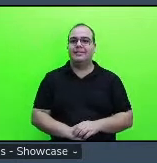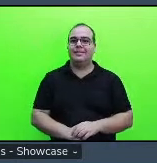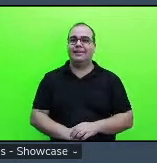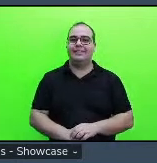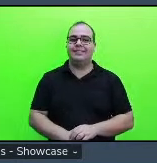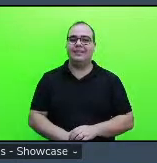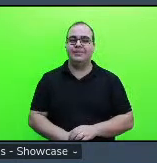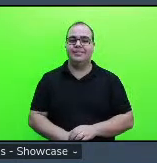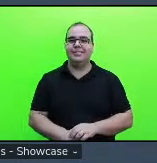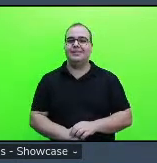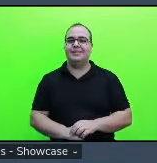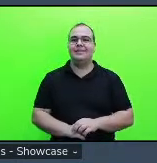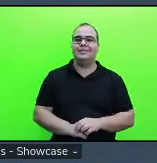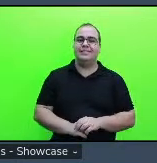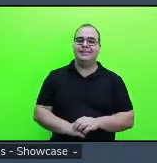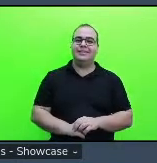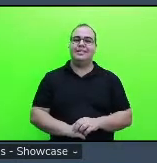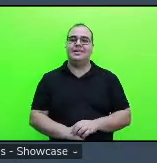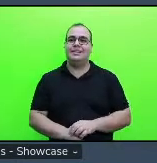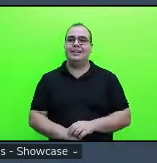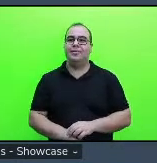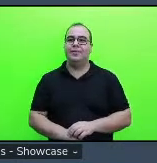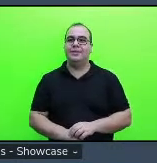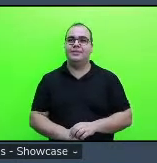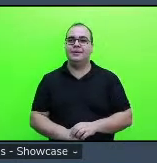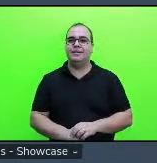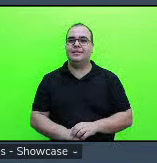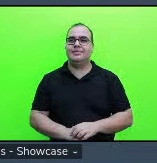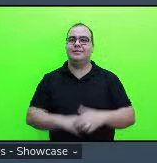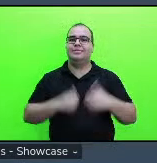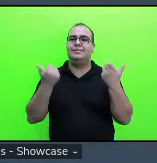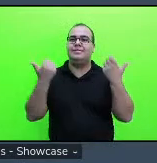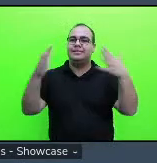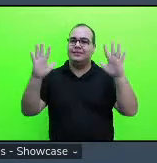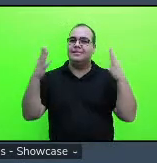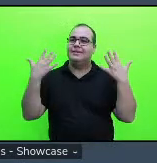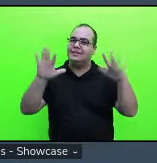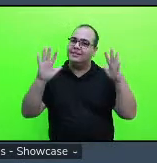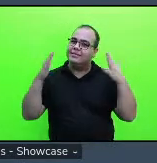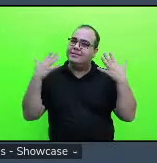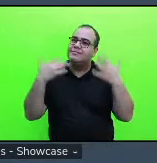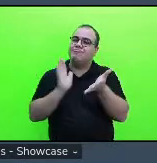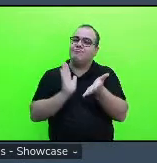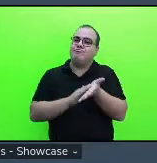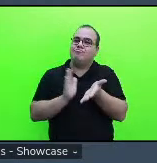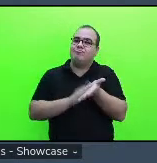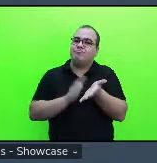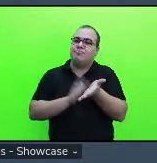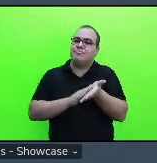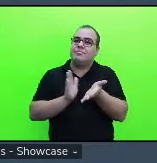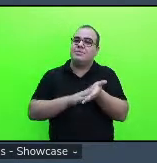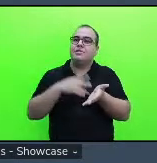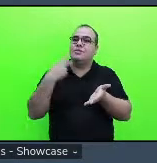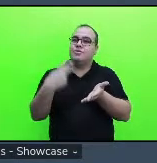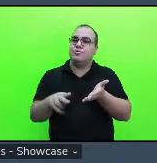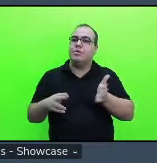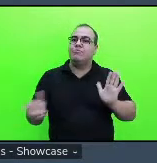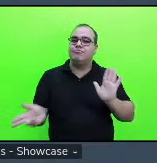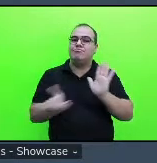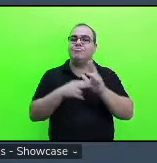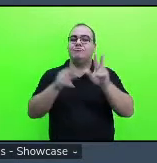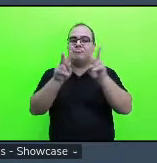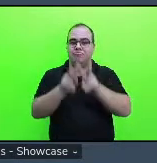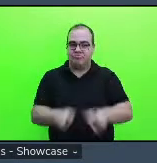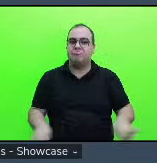a joia Tássia mas é mesmo parabenizar e por essa por esse senso né por essa visão que vocês tiveram